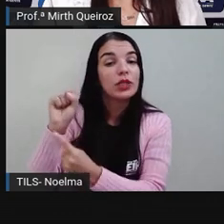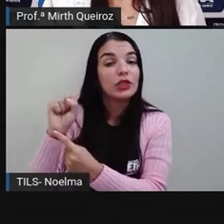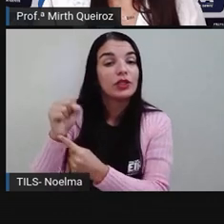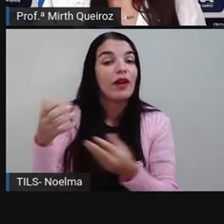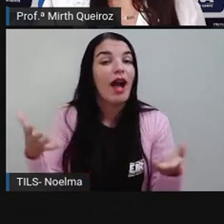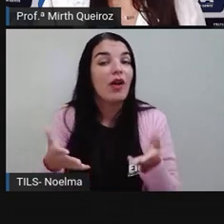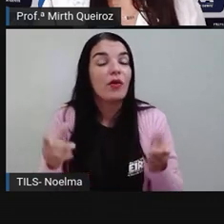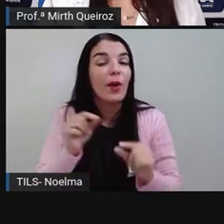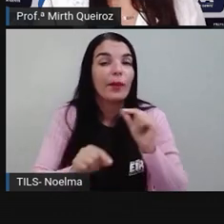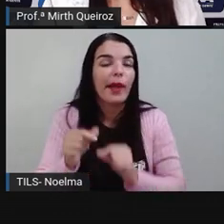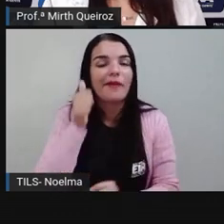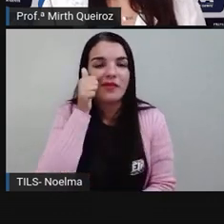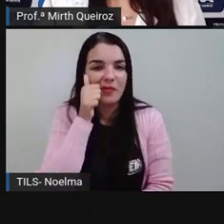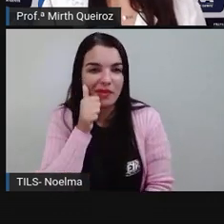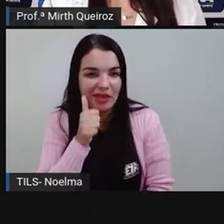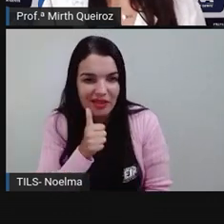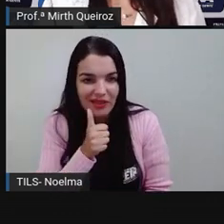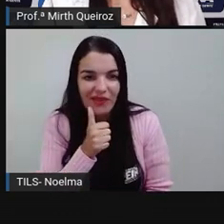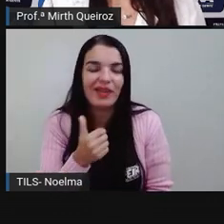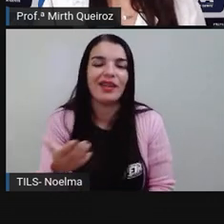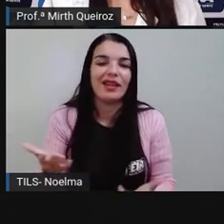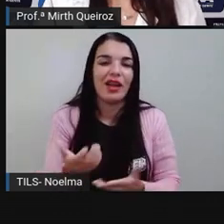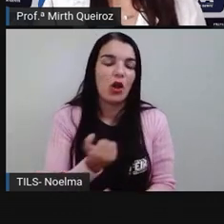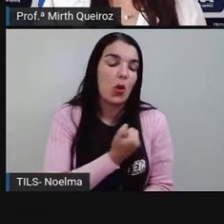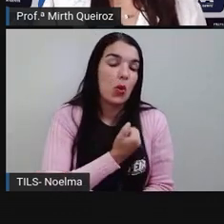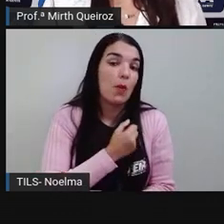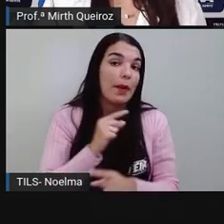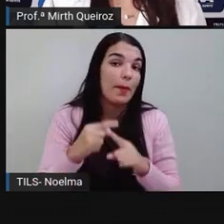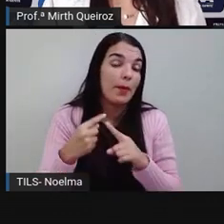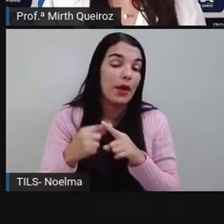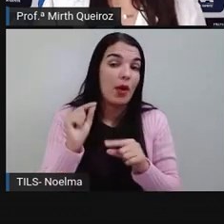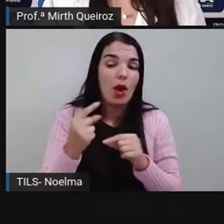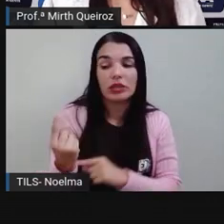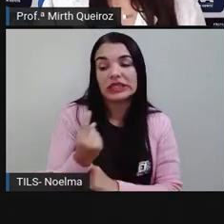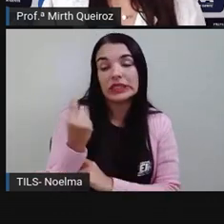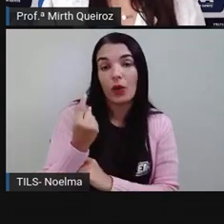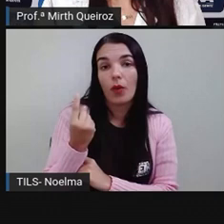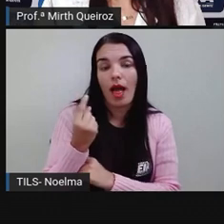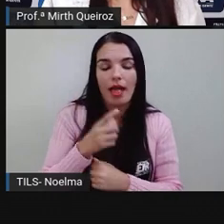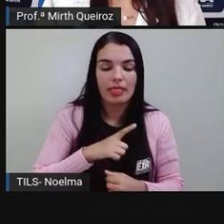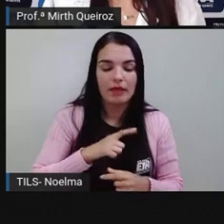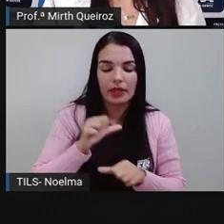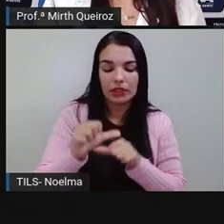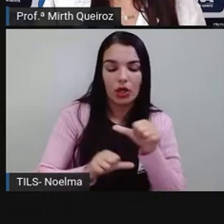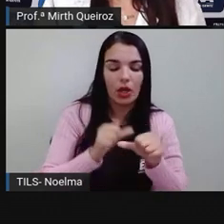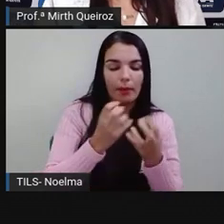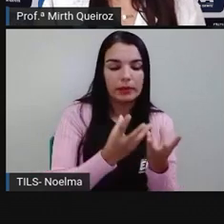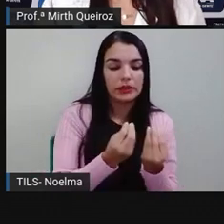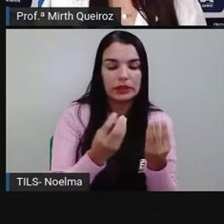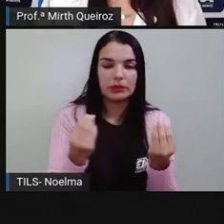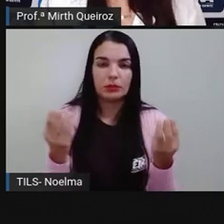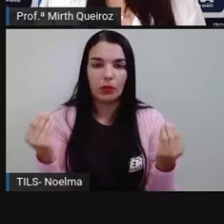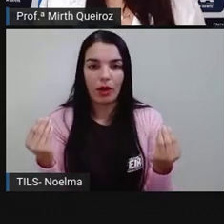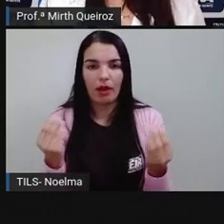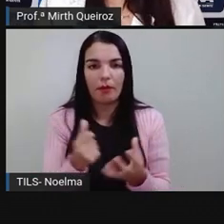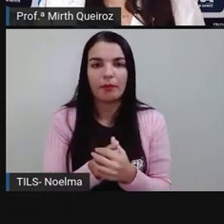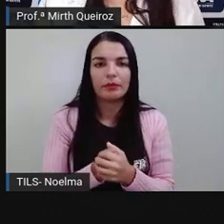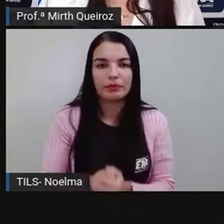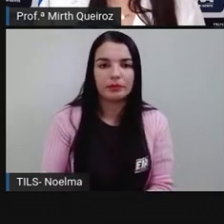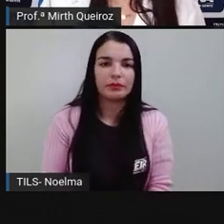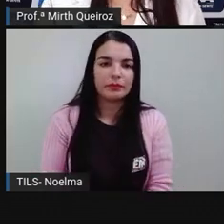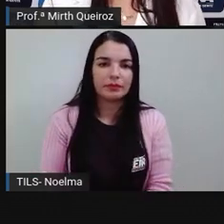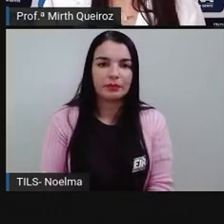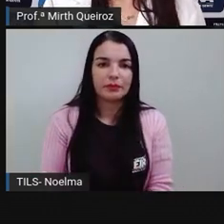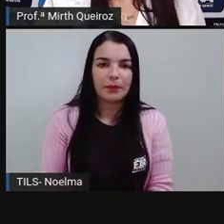no feminino. E o número, porque nós passamos para o plural. Estava no singular e foi aí